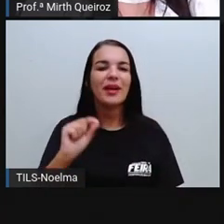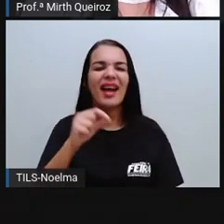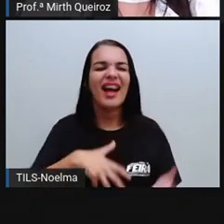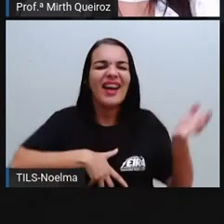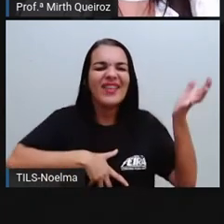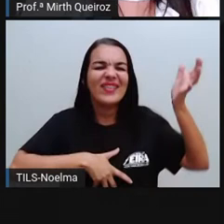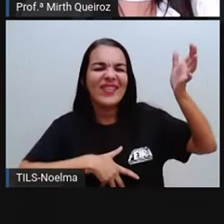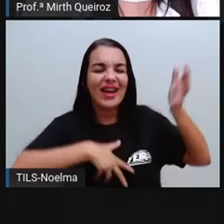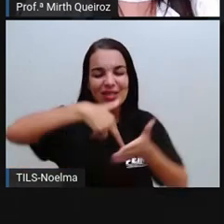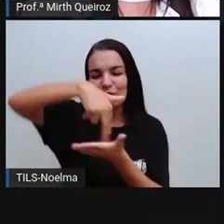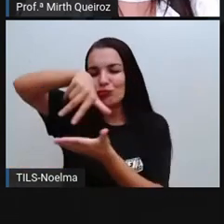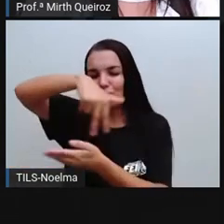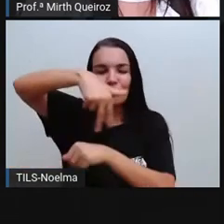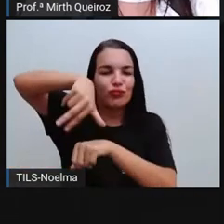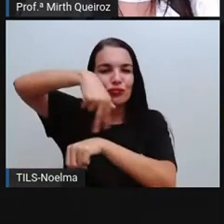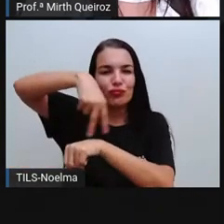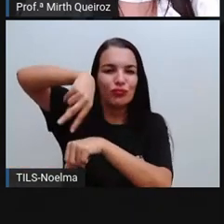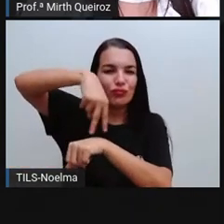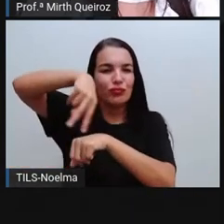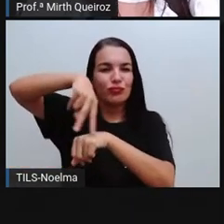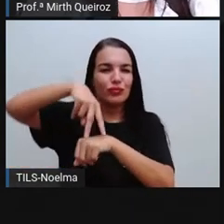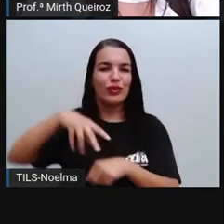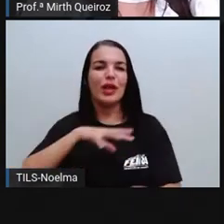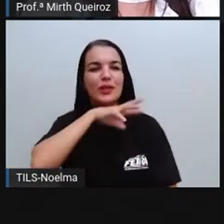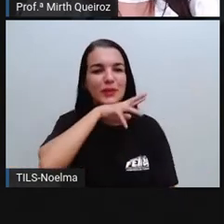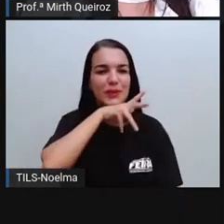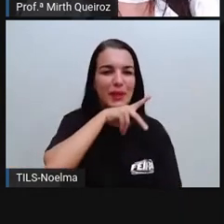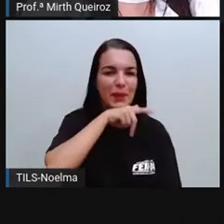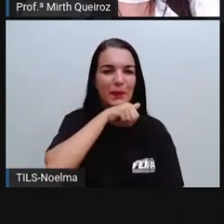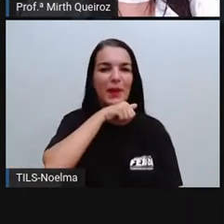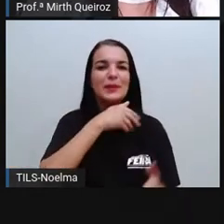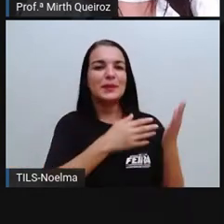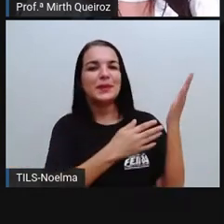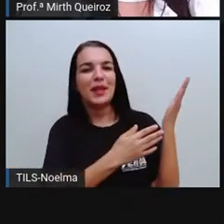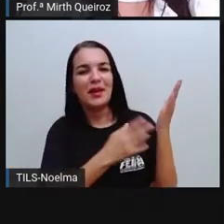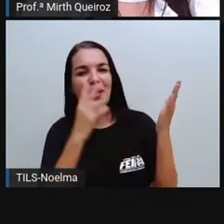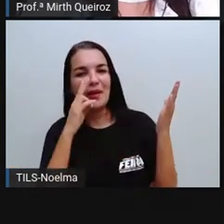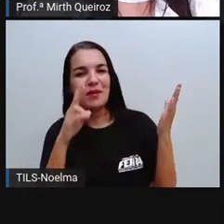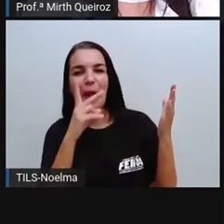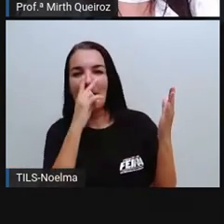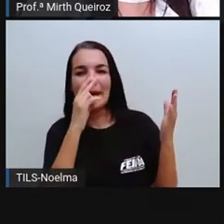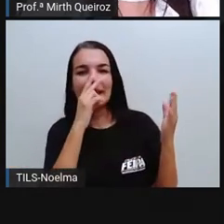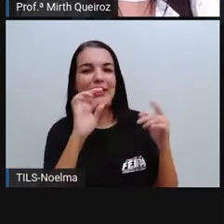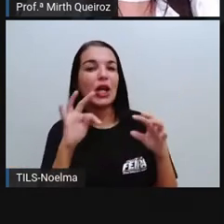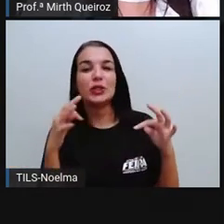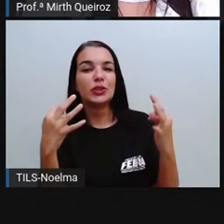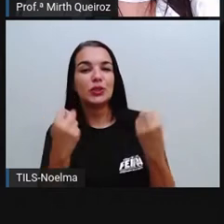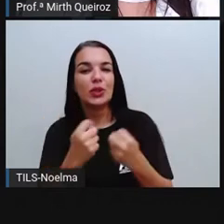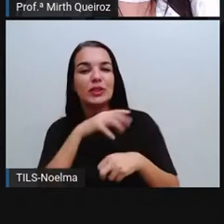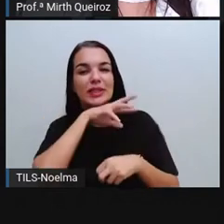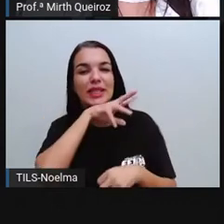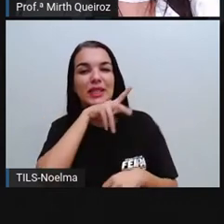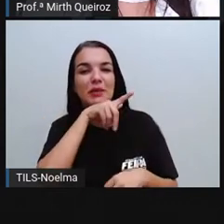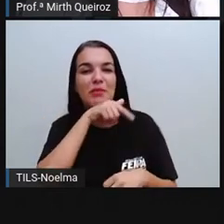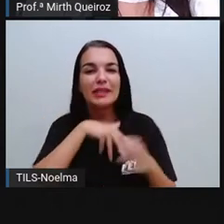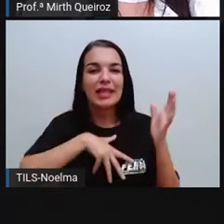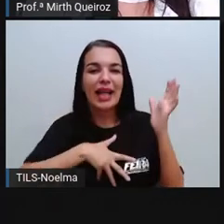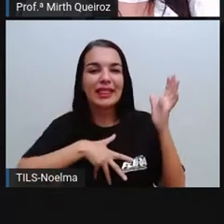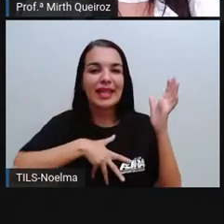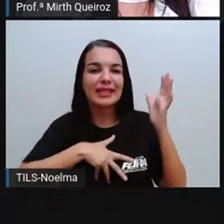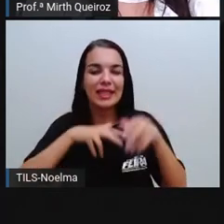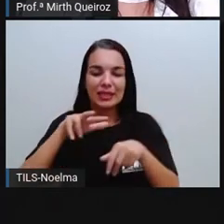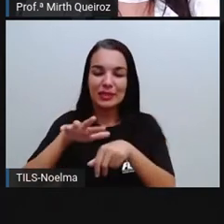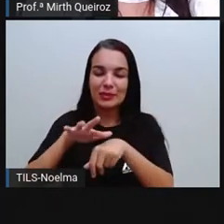bichos, né? O tema tem tudo a ver com o que é apresentado aí, onde nós temos alguns animais com alguns